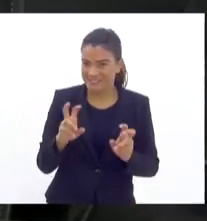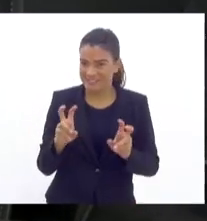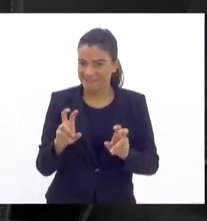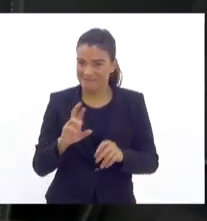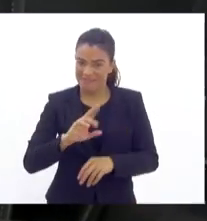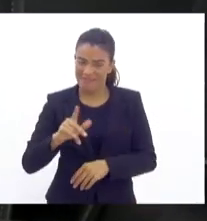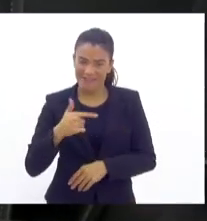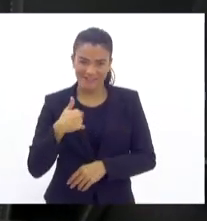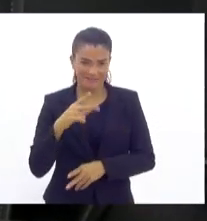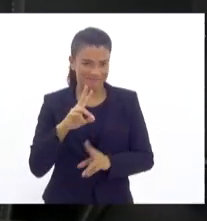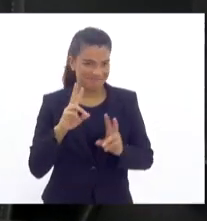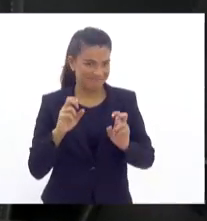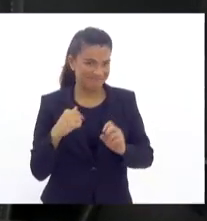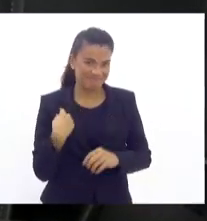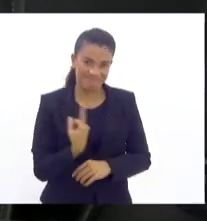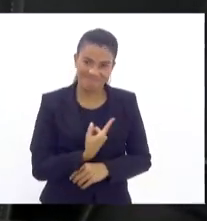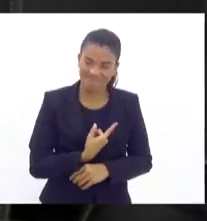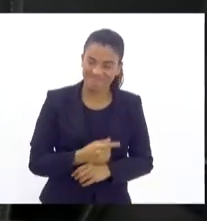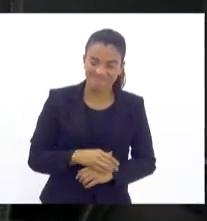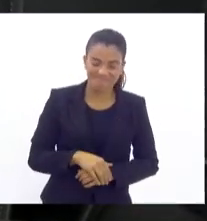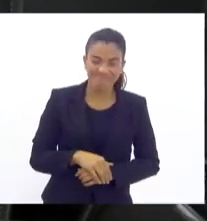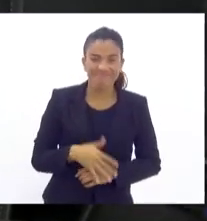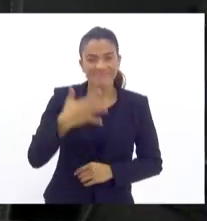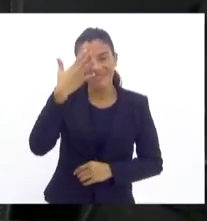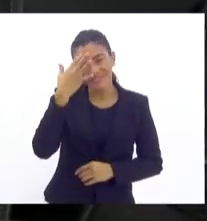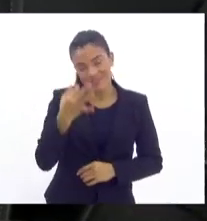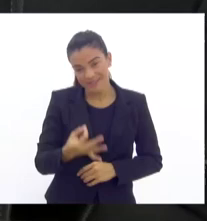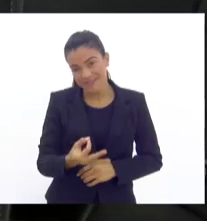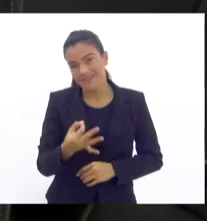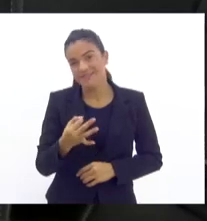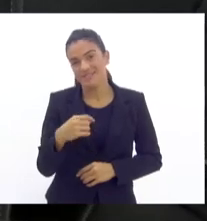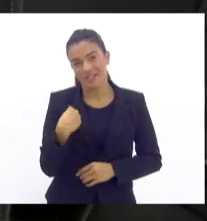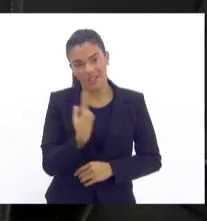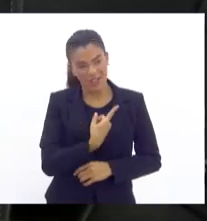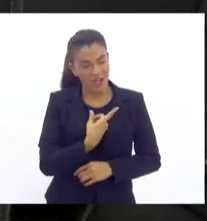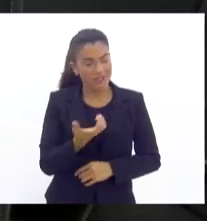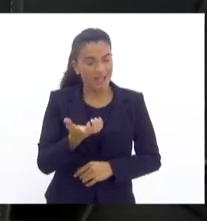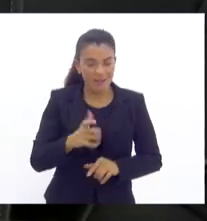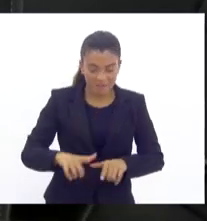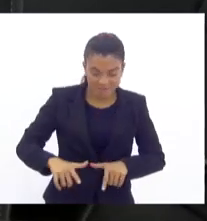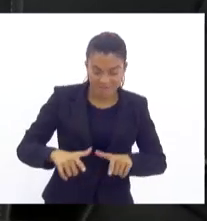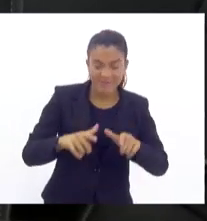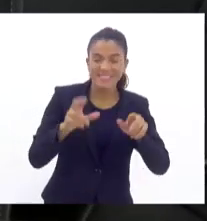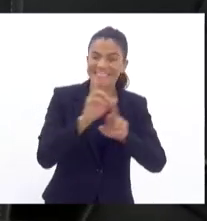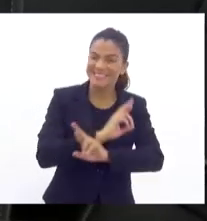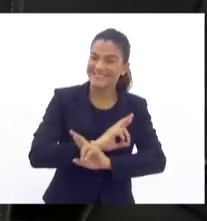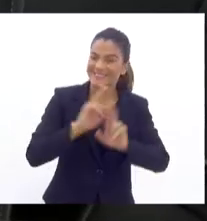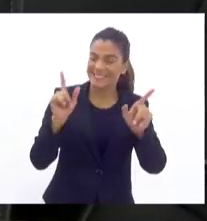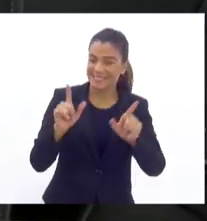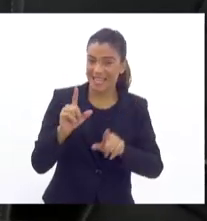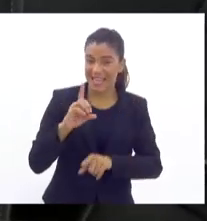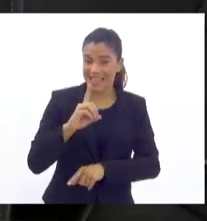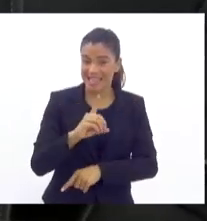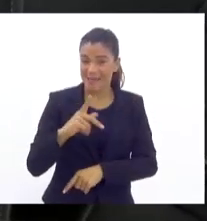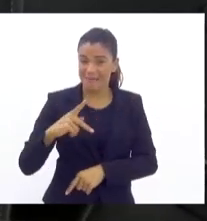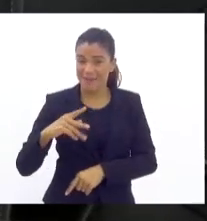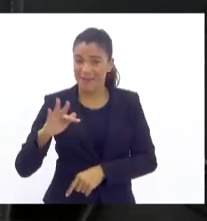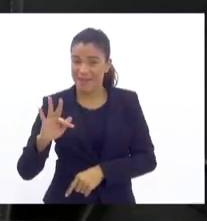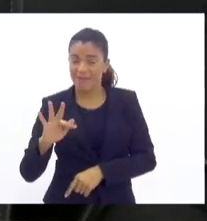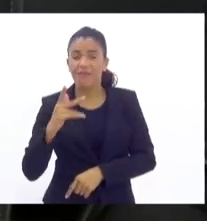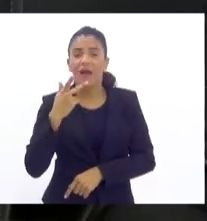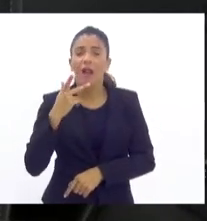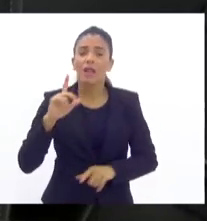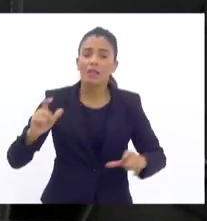nós, policiais. Tenho certeza que nós queremos fazer bem diferente. Essa DPF diz para diminuir a